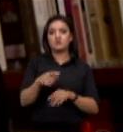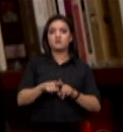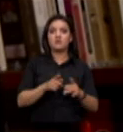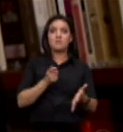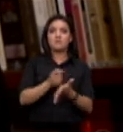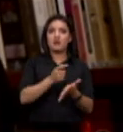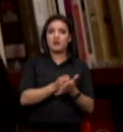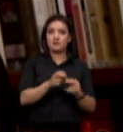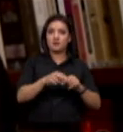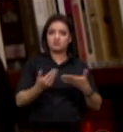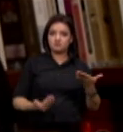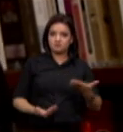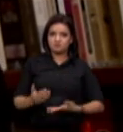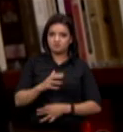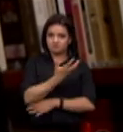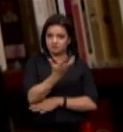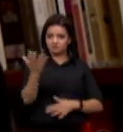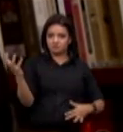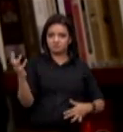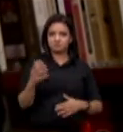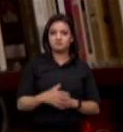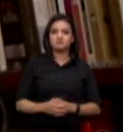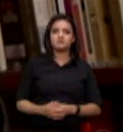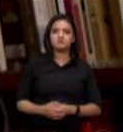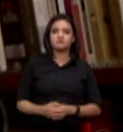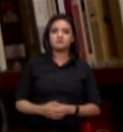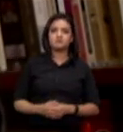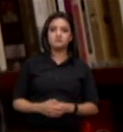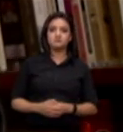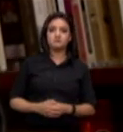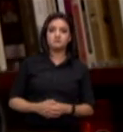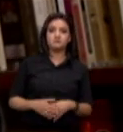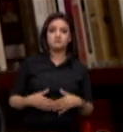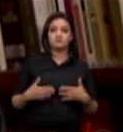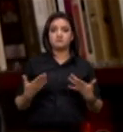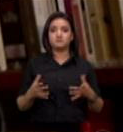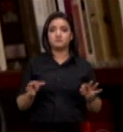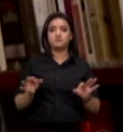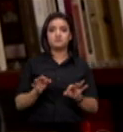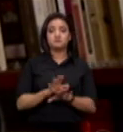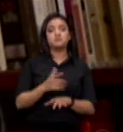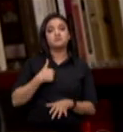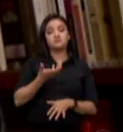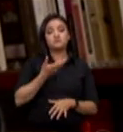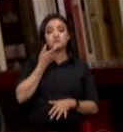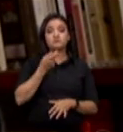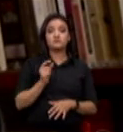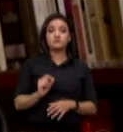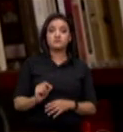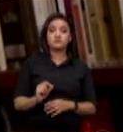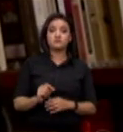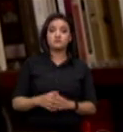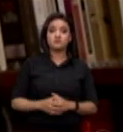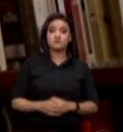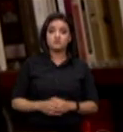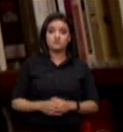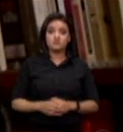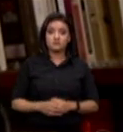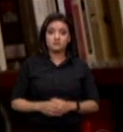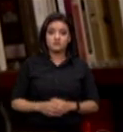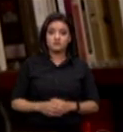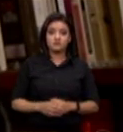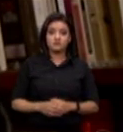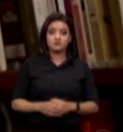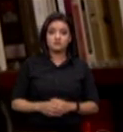serviços ambientais para encerrar senhor ministro eu gostaria de dizer apenas que pese a